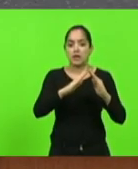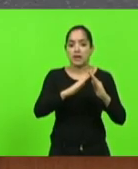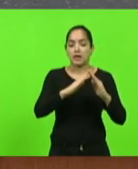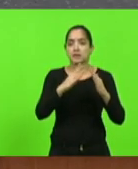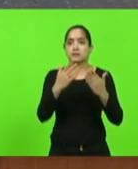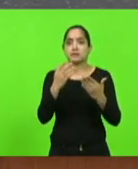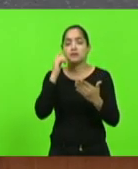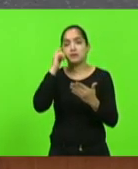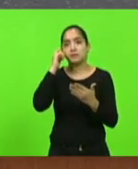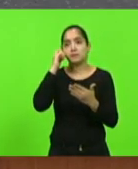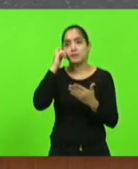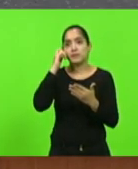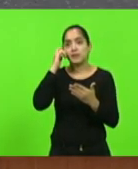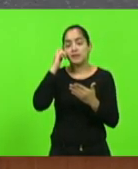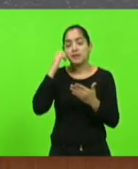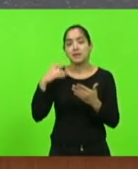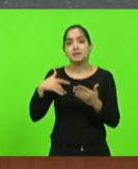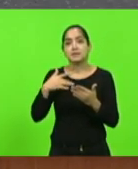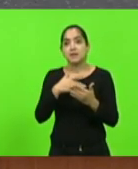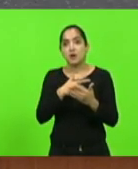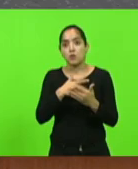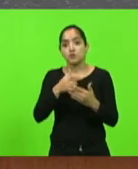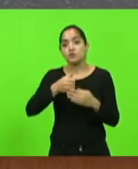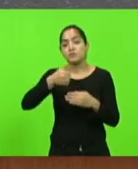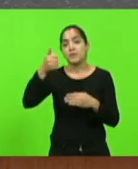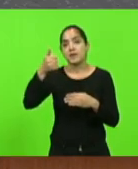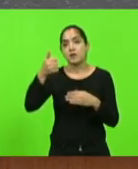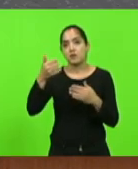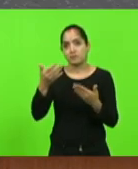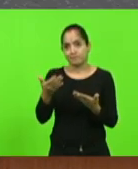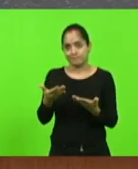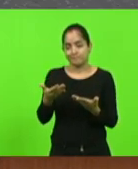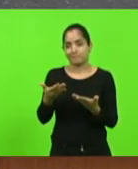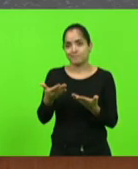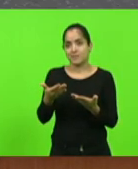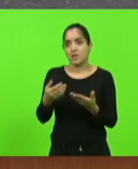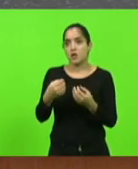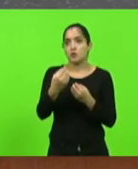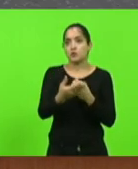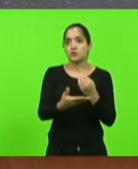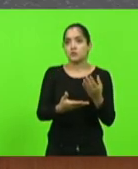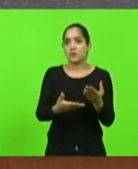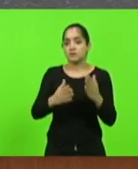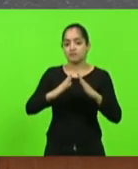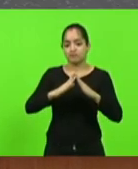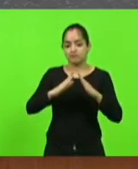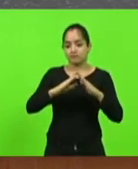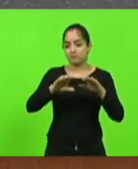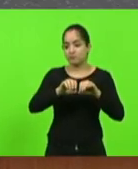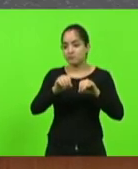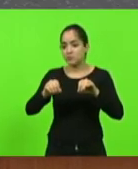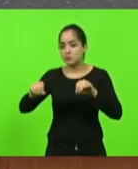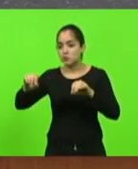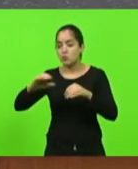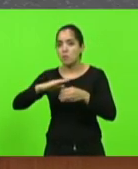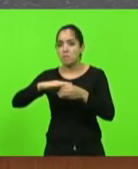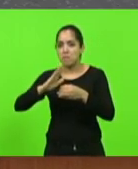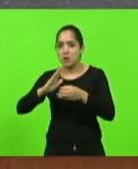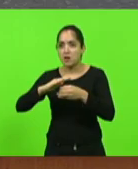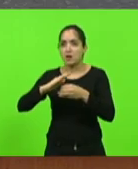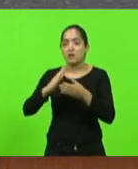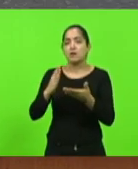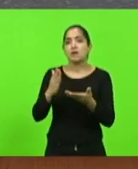saúde melhor, quando você oferece um saneamento básico, quando você permite que